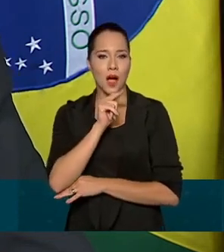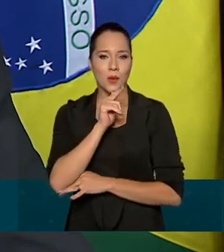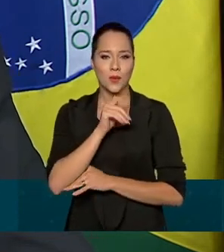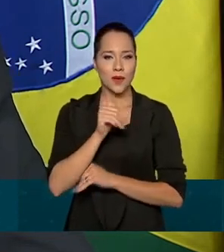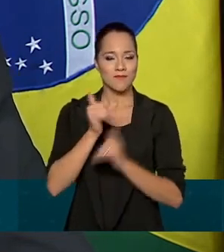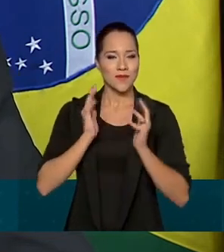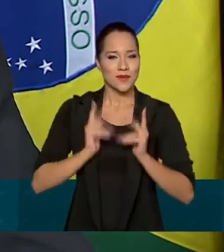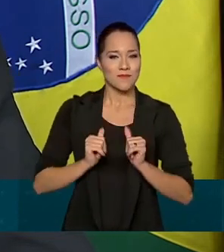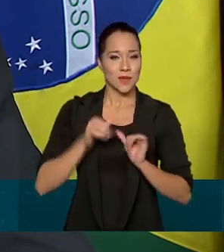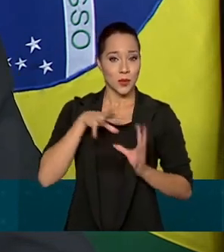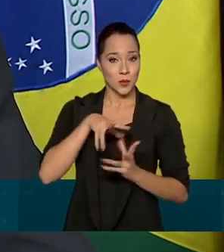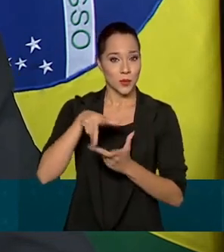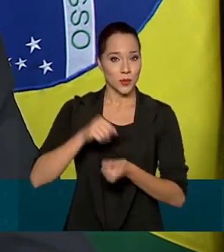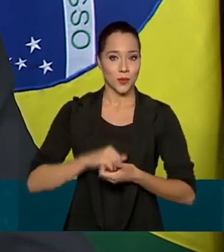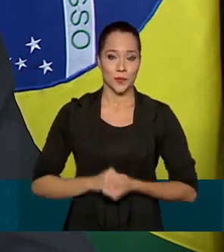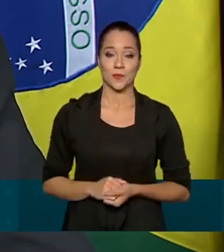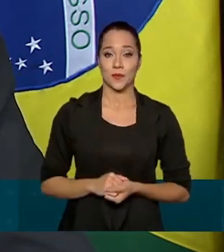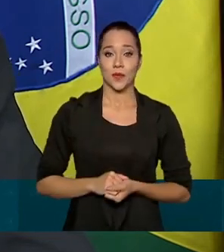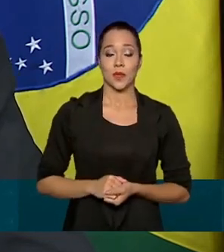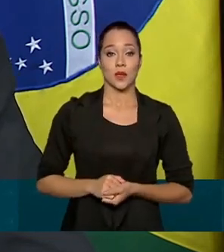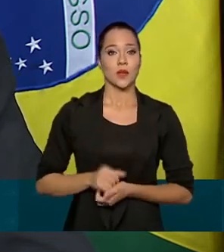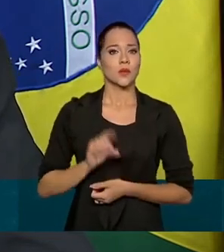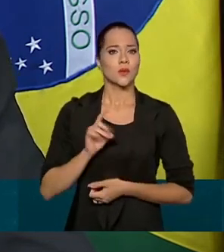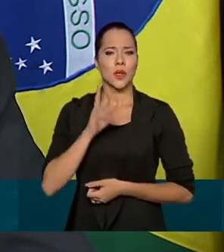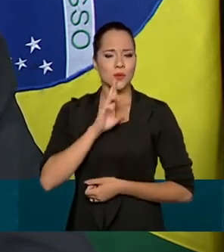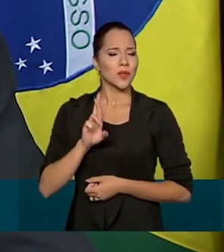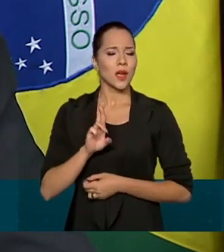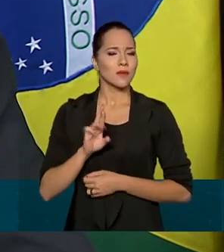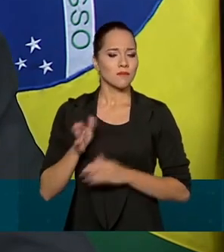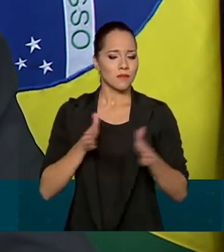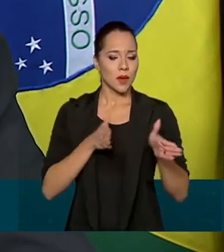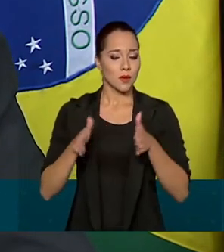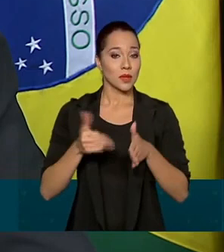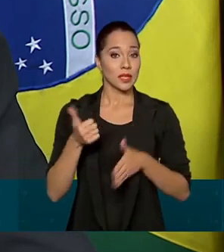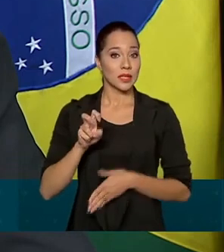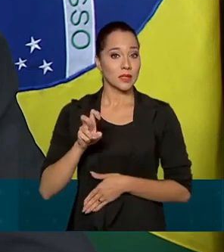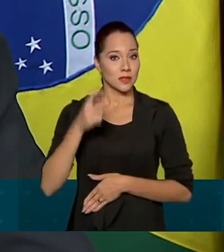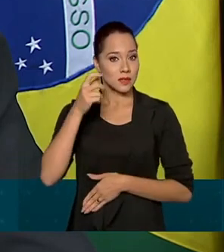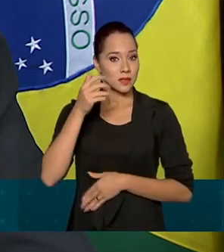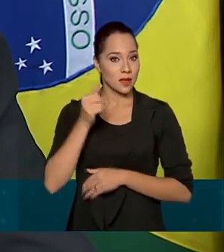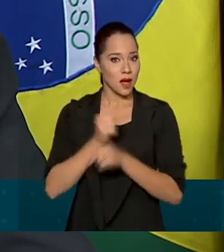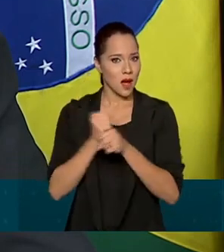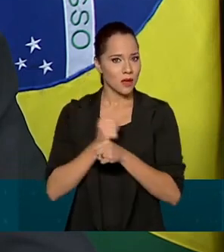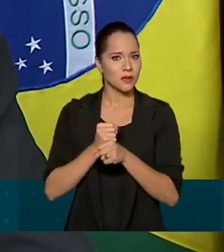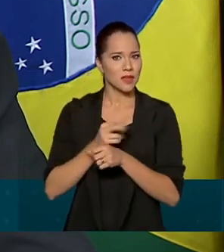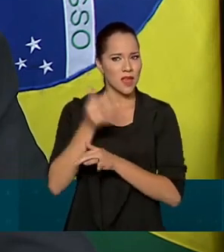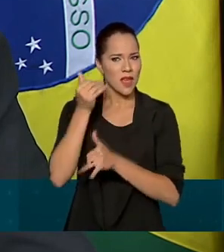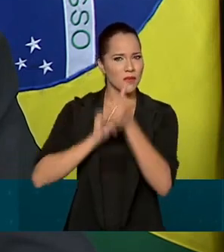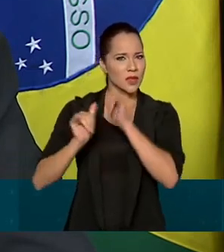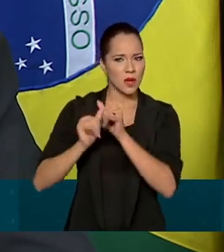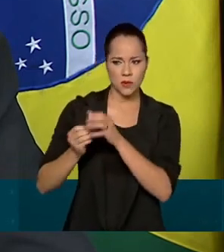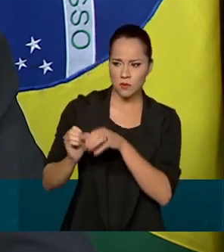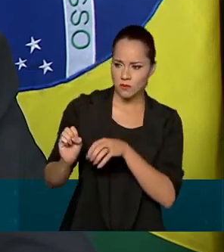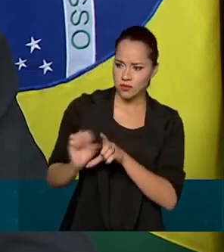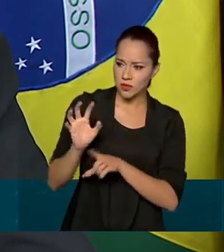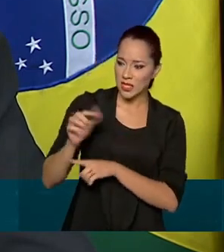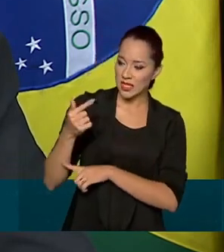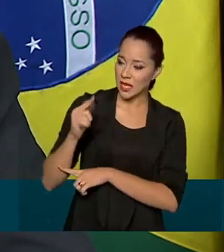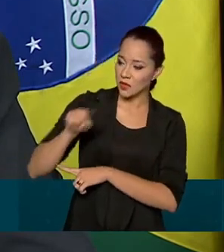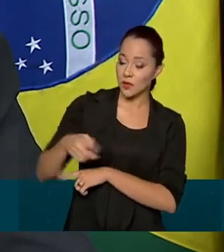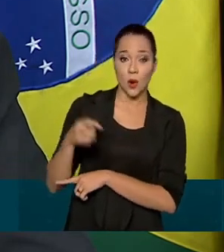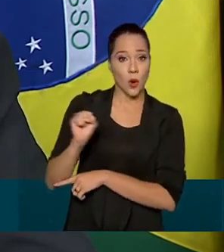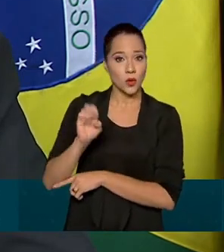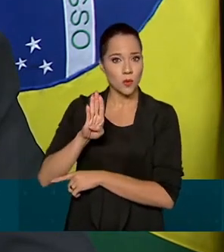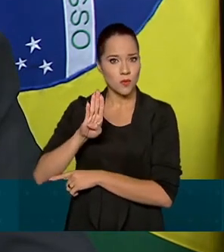Como resultado, somente nos últimos 15 anos, evitamos a emissão de mais de 7,8